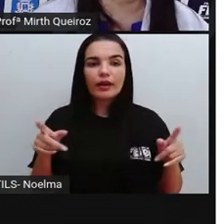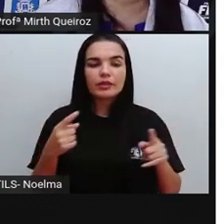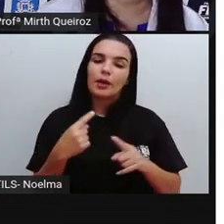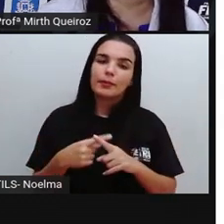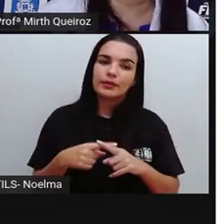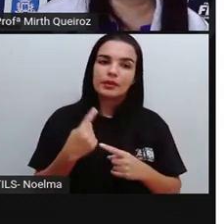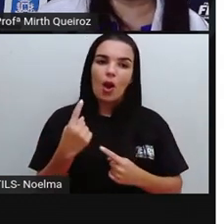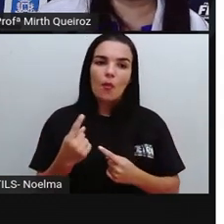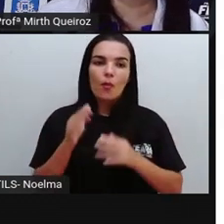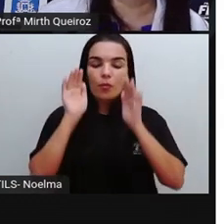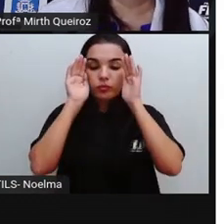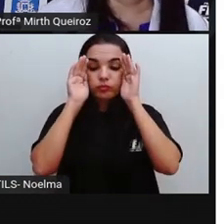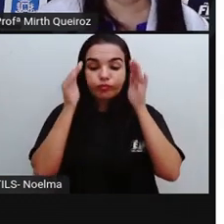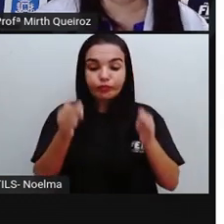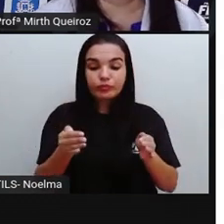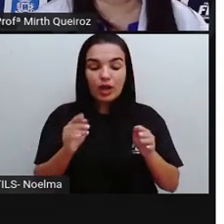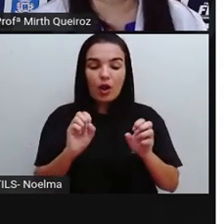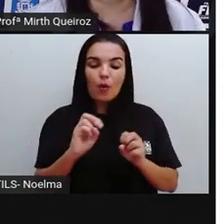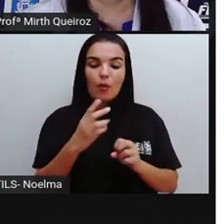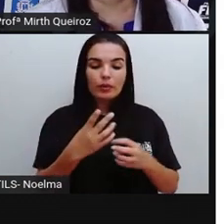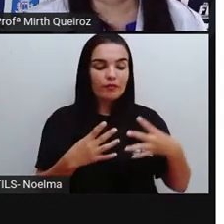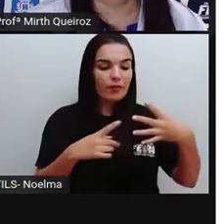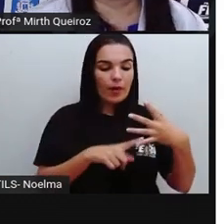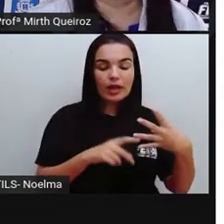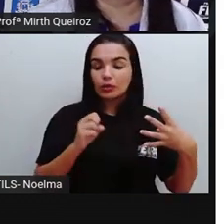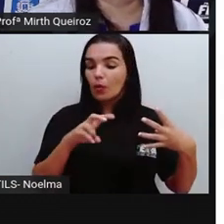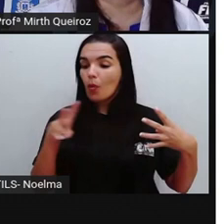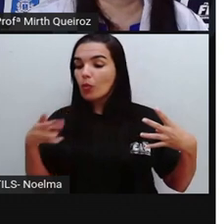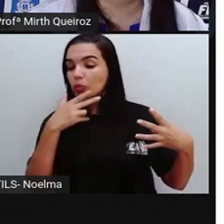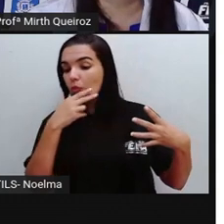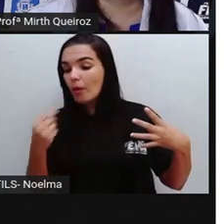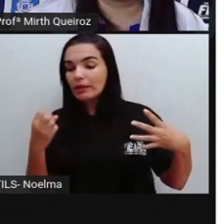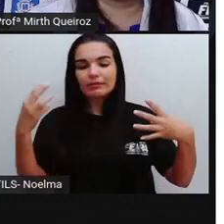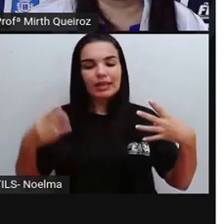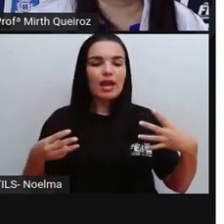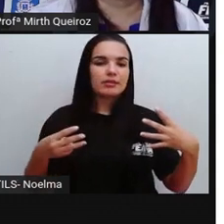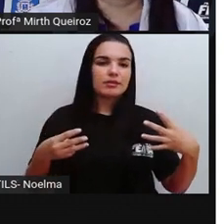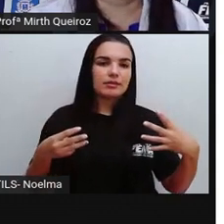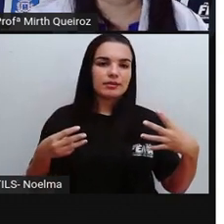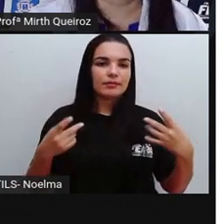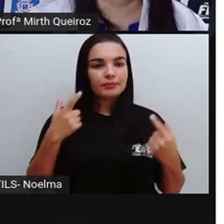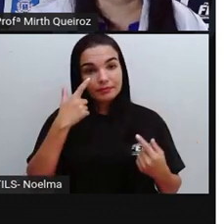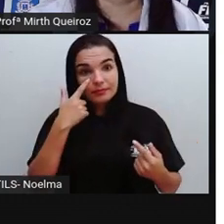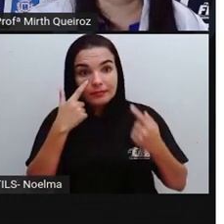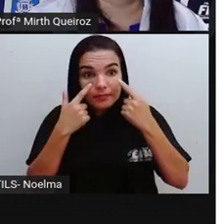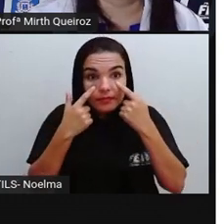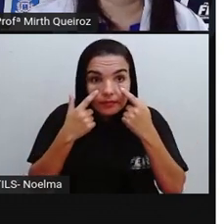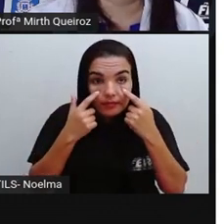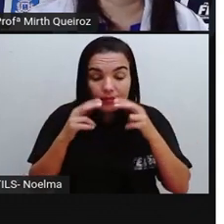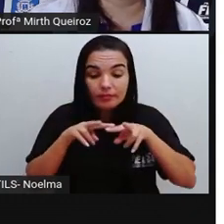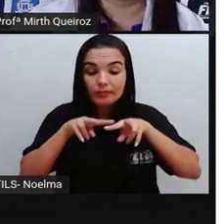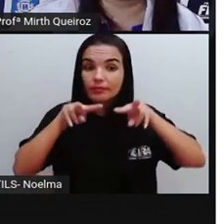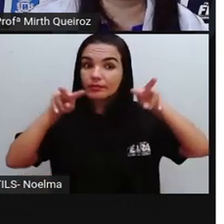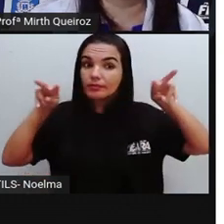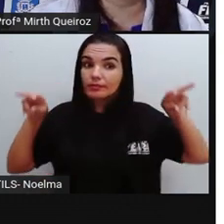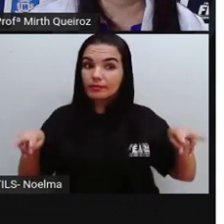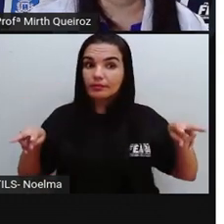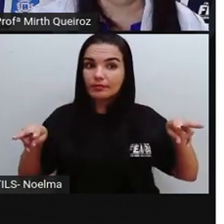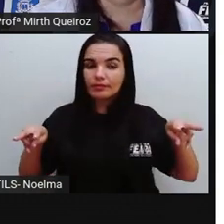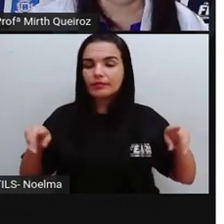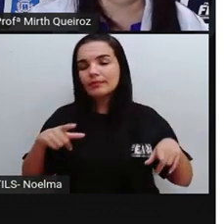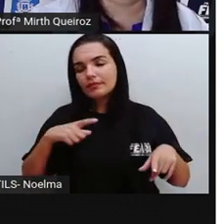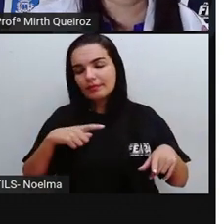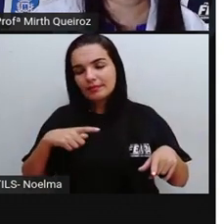um enxerga como quatro e o outro enxerga como três. Então, vistos de ângulos diferentes,